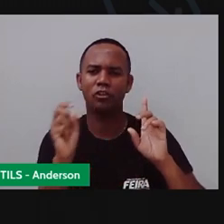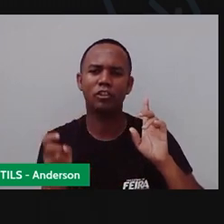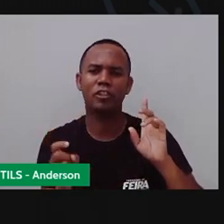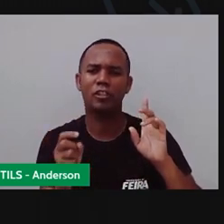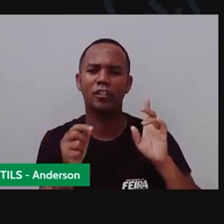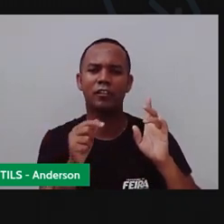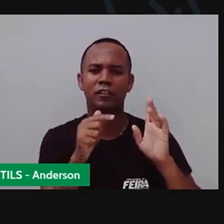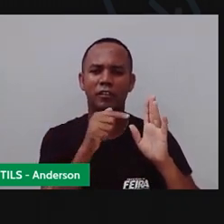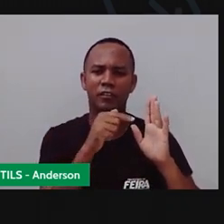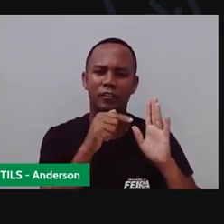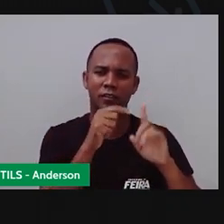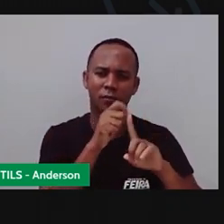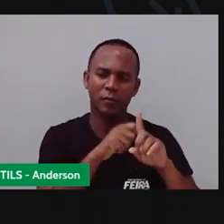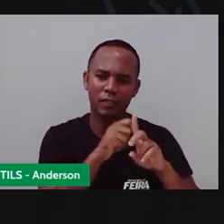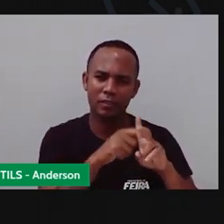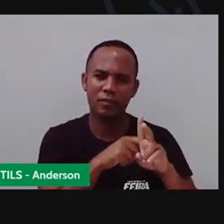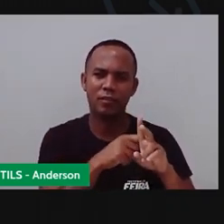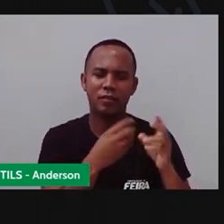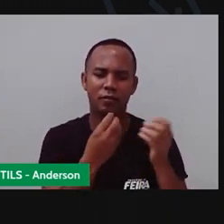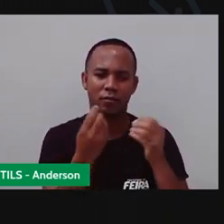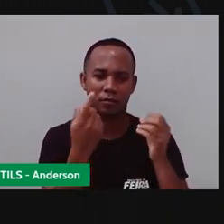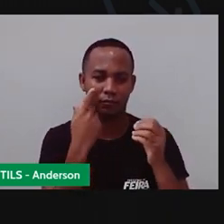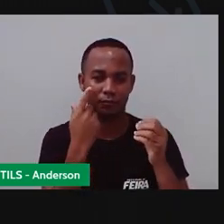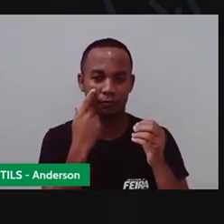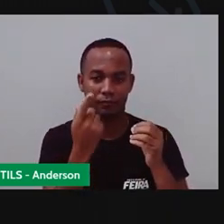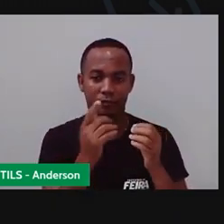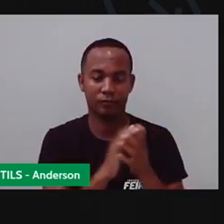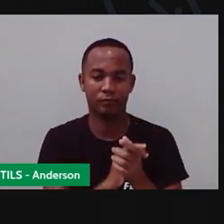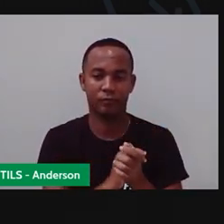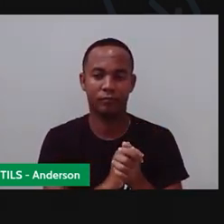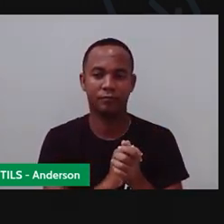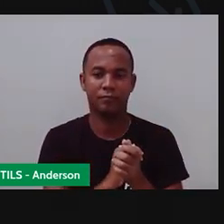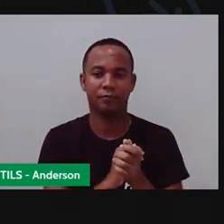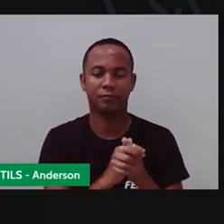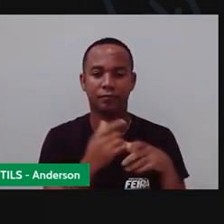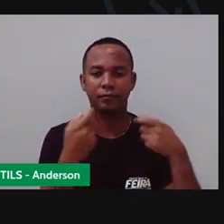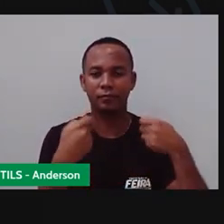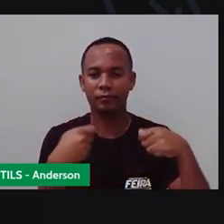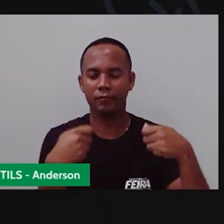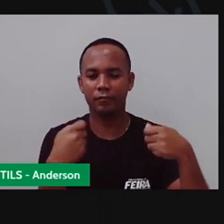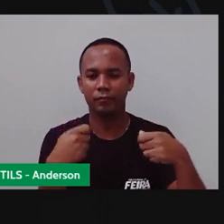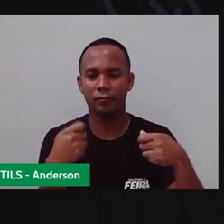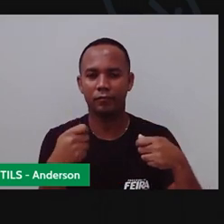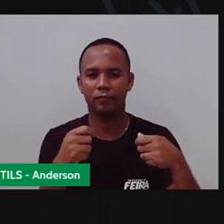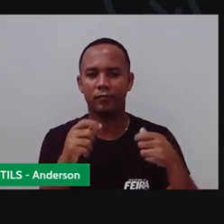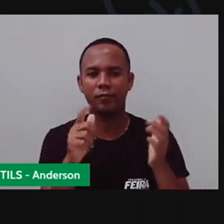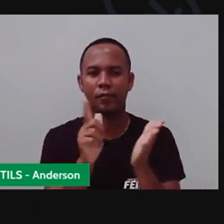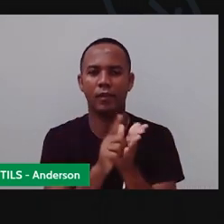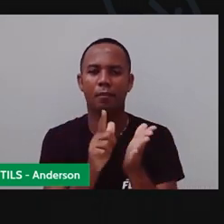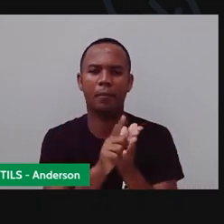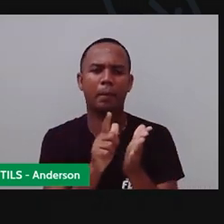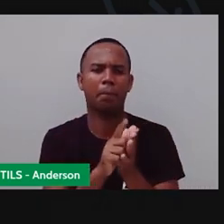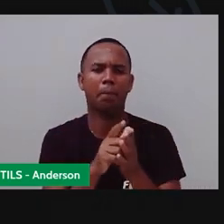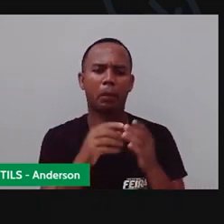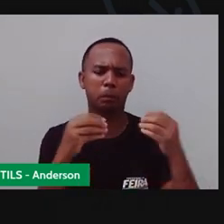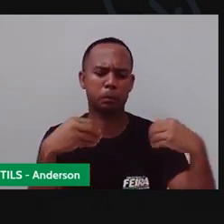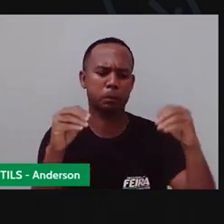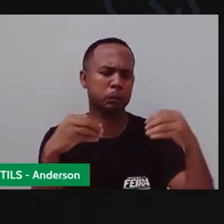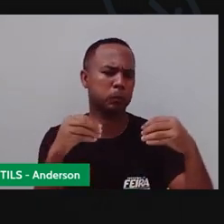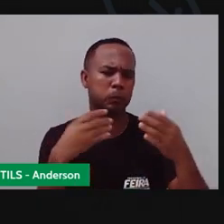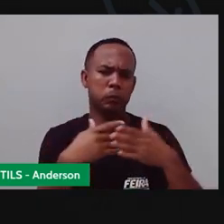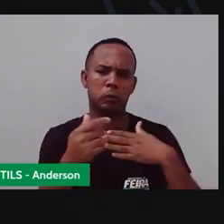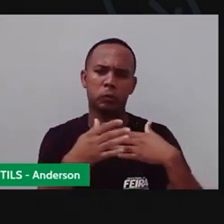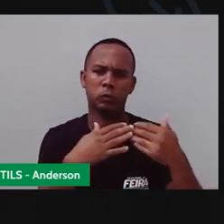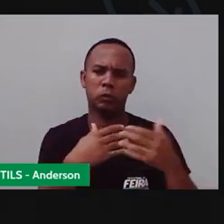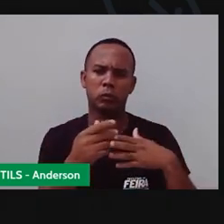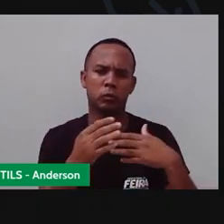calendário com essas coisas que estão aqui? Vamos lá. Olha só, vocês vão precisar, pode ser cartolina, papelão, três